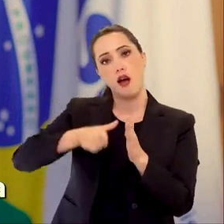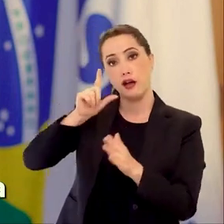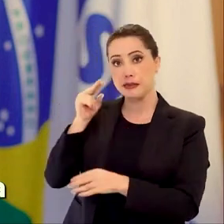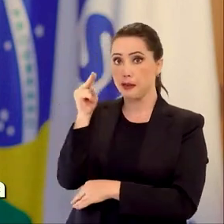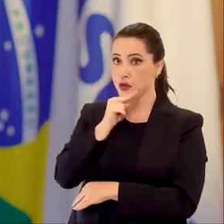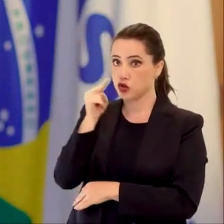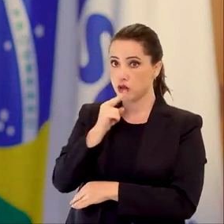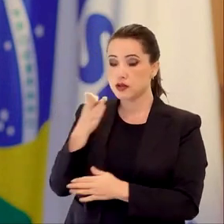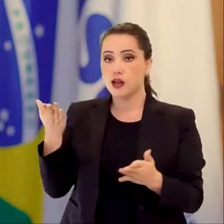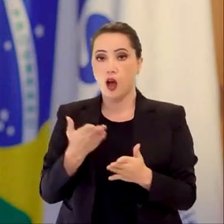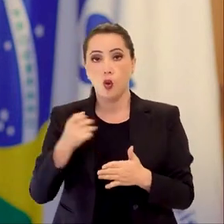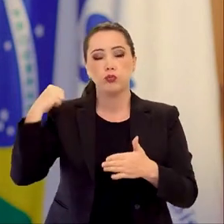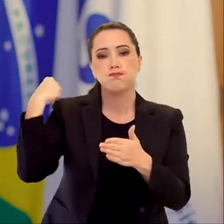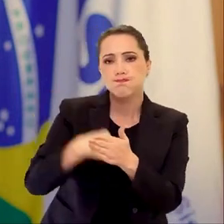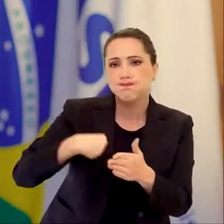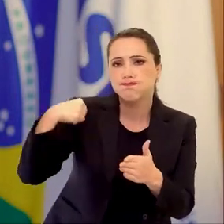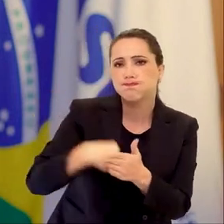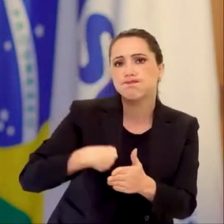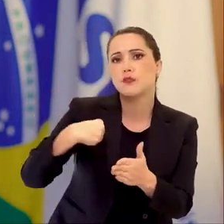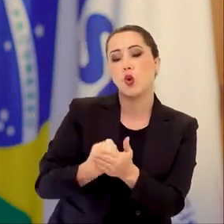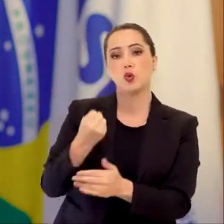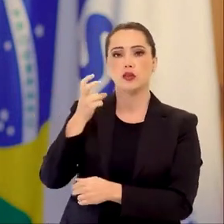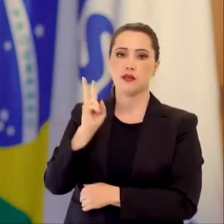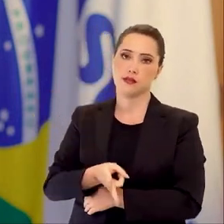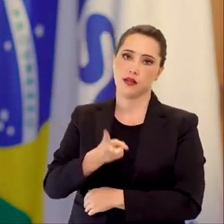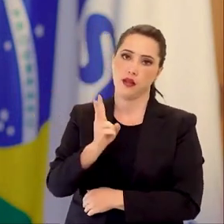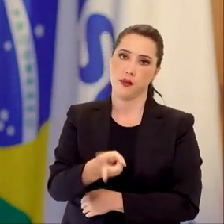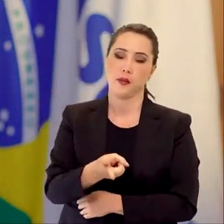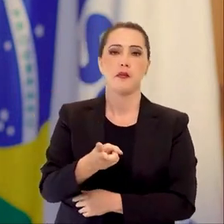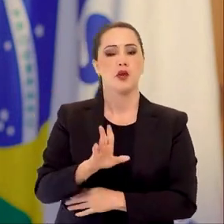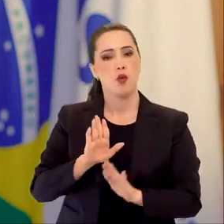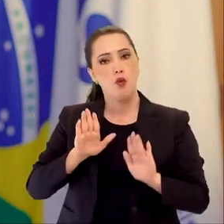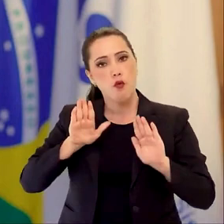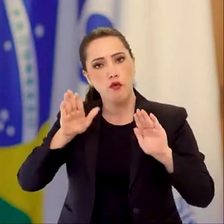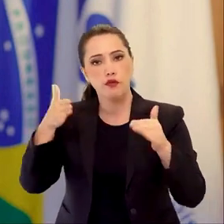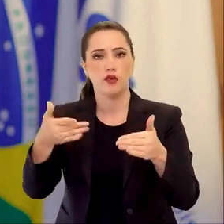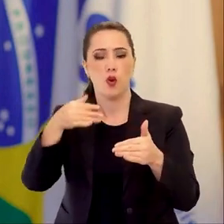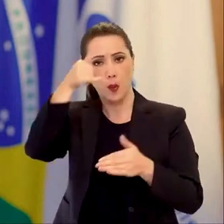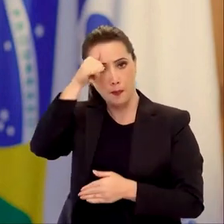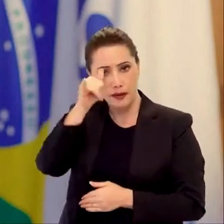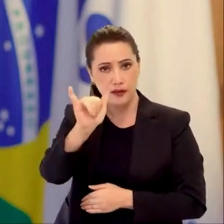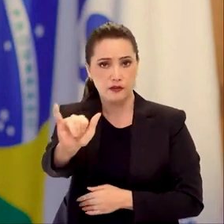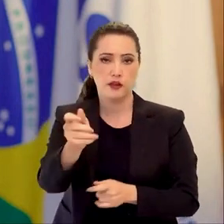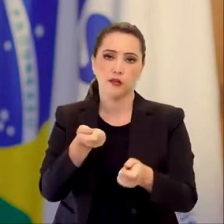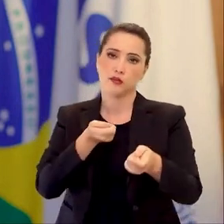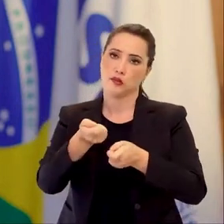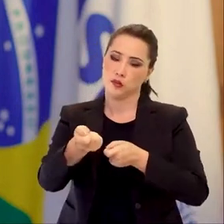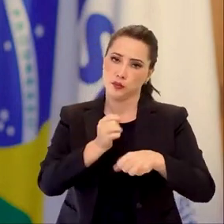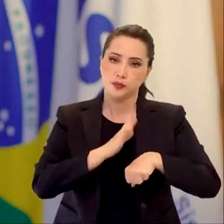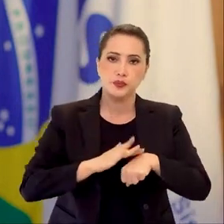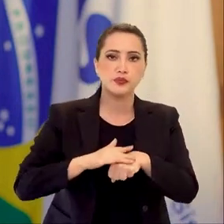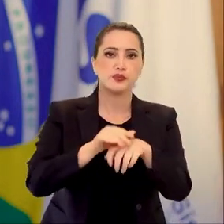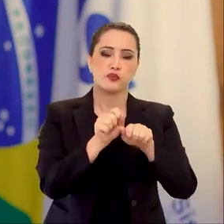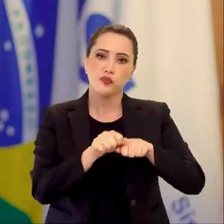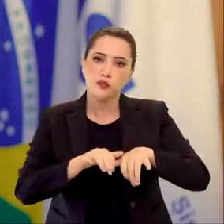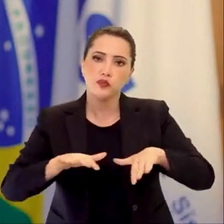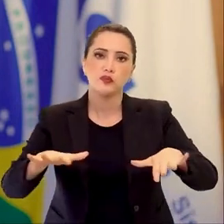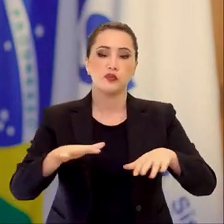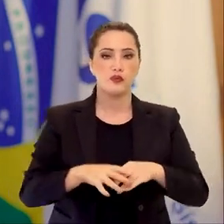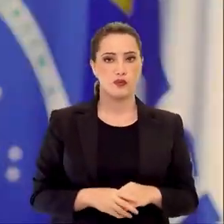emergência para um enfrentamento continuado, como parte da prevenção e controle de doenças